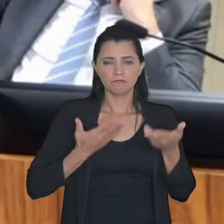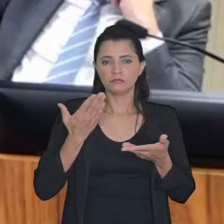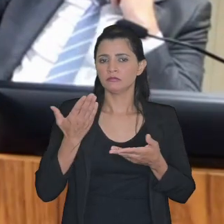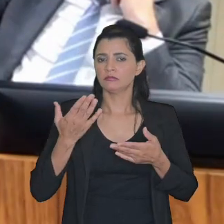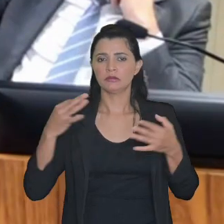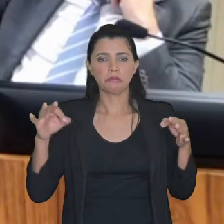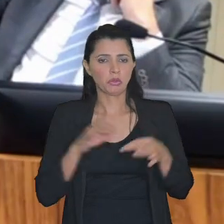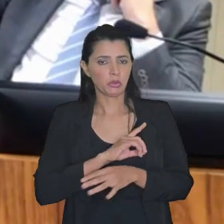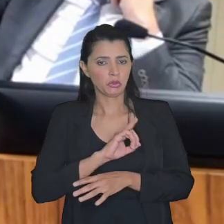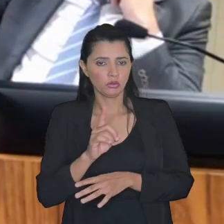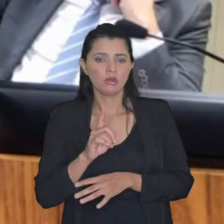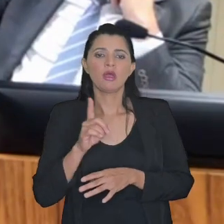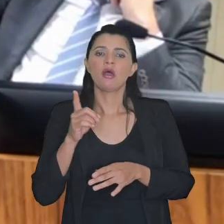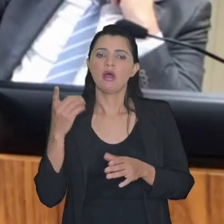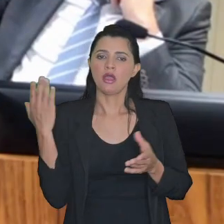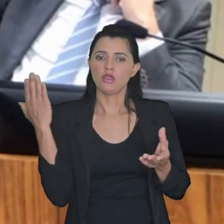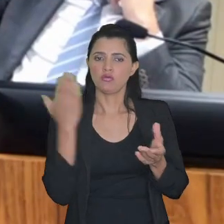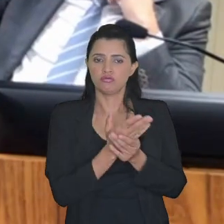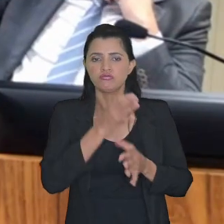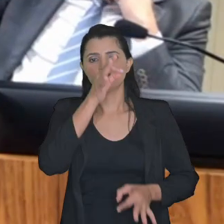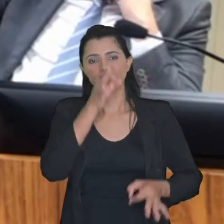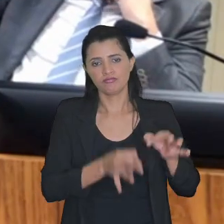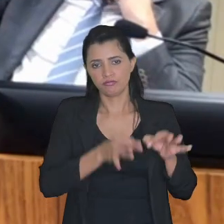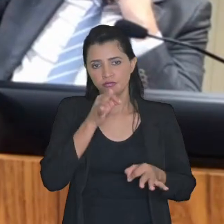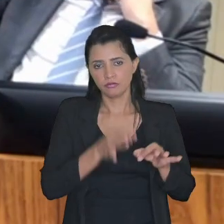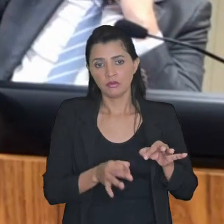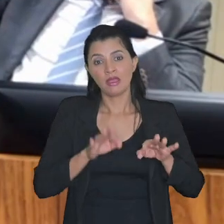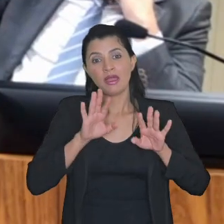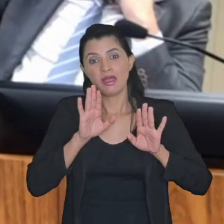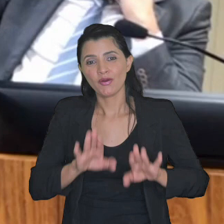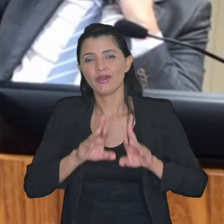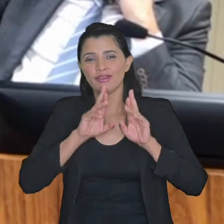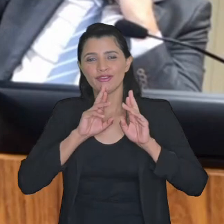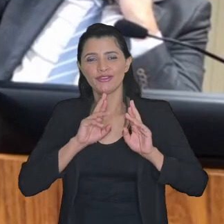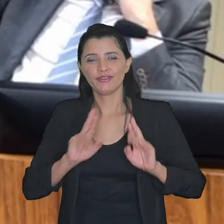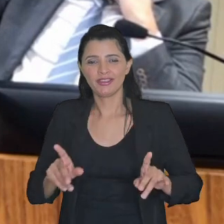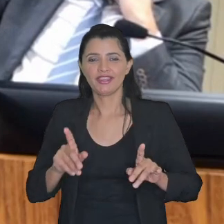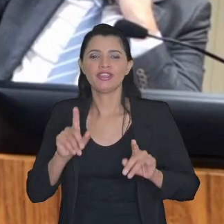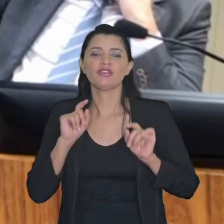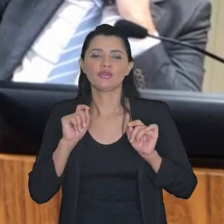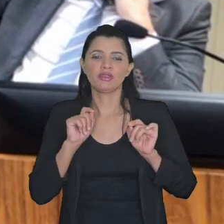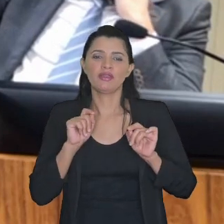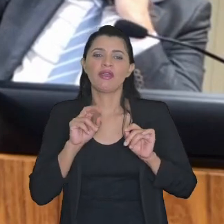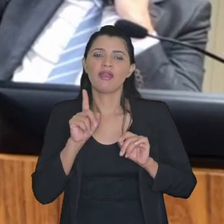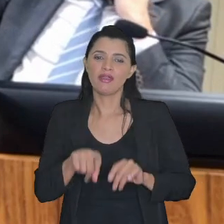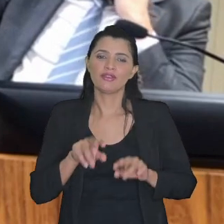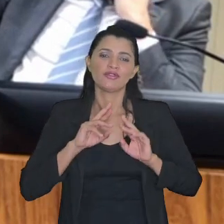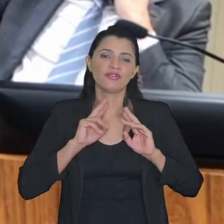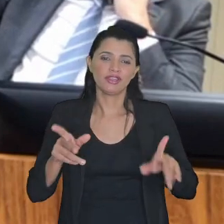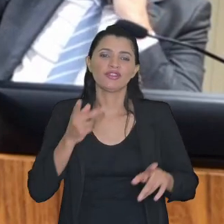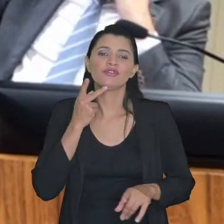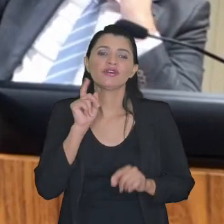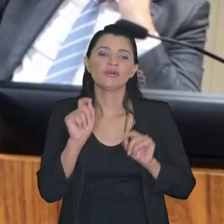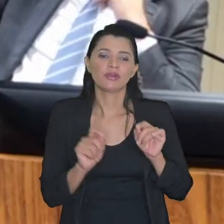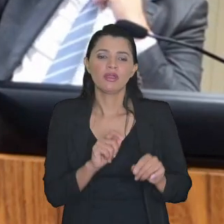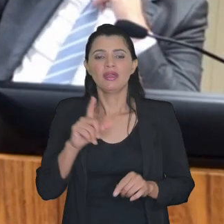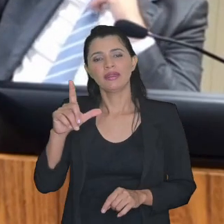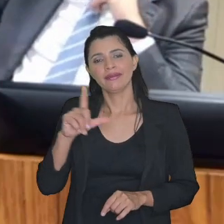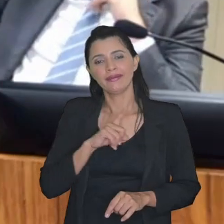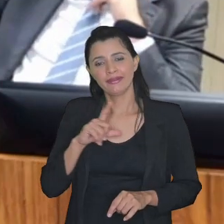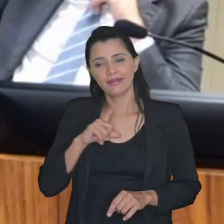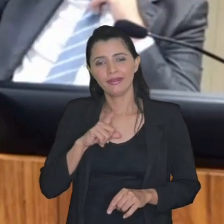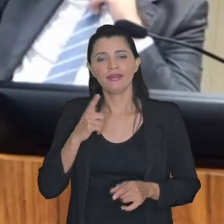subsidiado eu judicializo agora é diferente completamente diferente meus caros dizer que